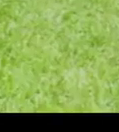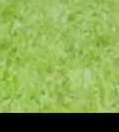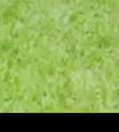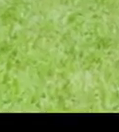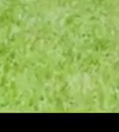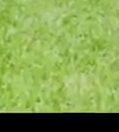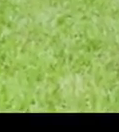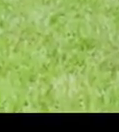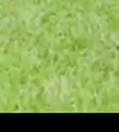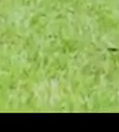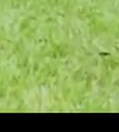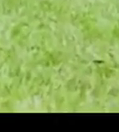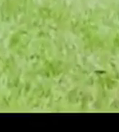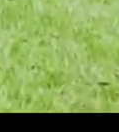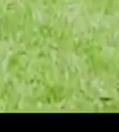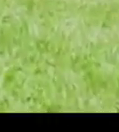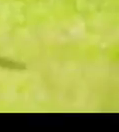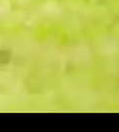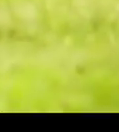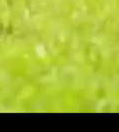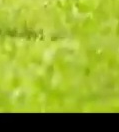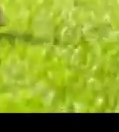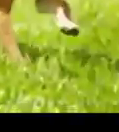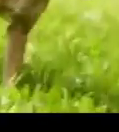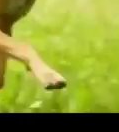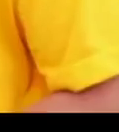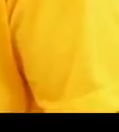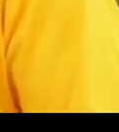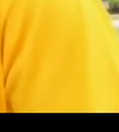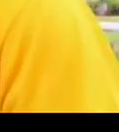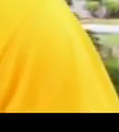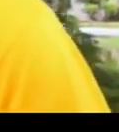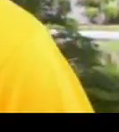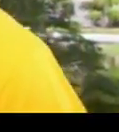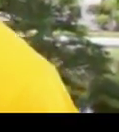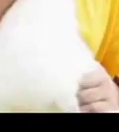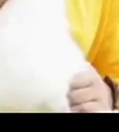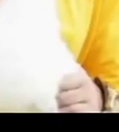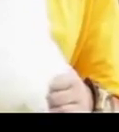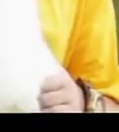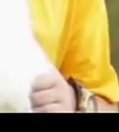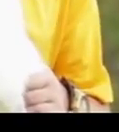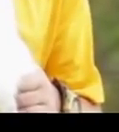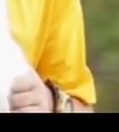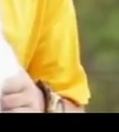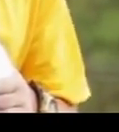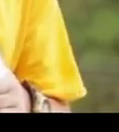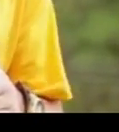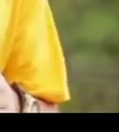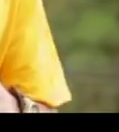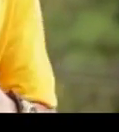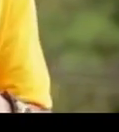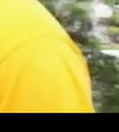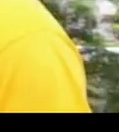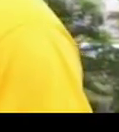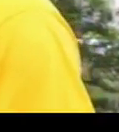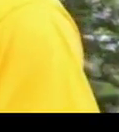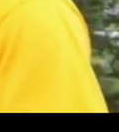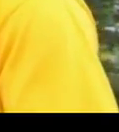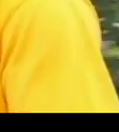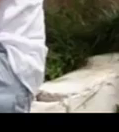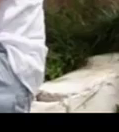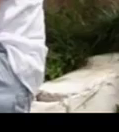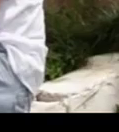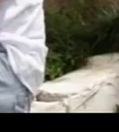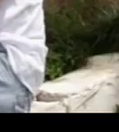o seu cão ou gato fujam de casa atrás de fêmeas no cio. O Compata recomenda a castração cirúrgica do seu animal. Além de responsável,